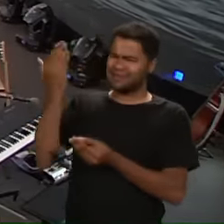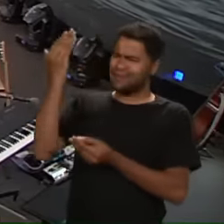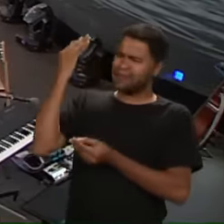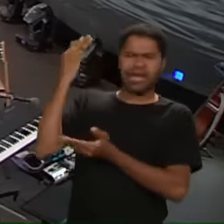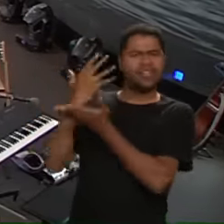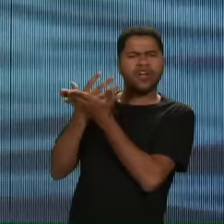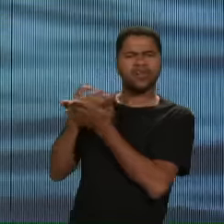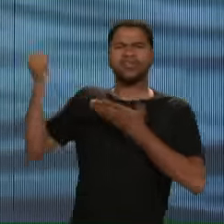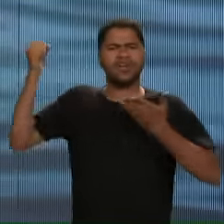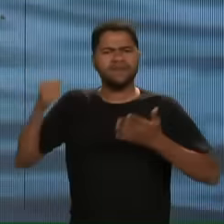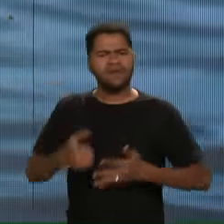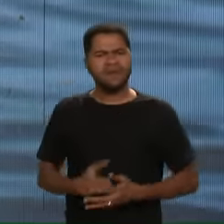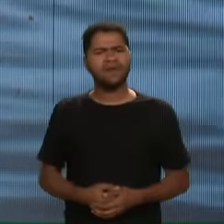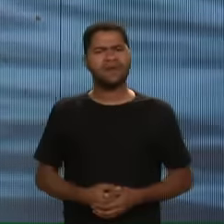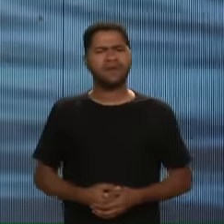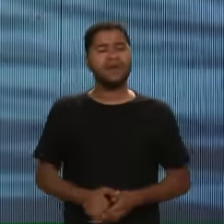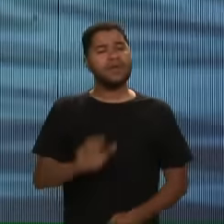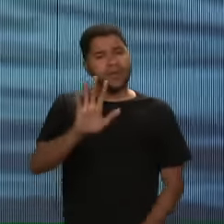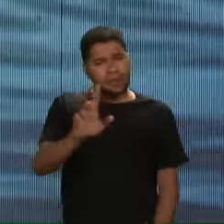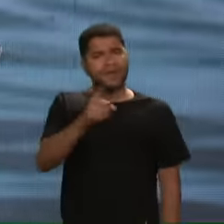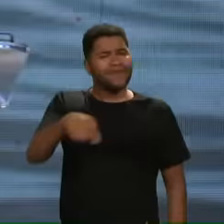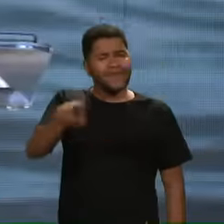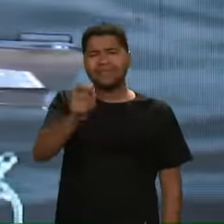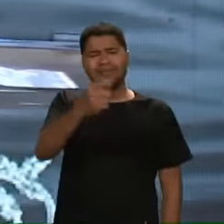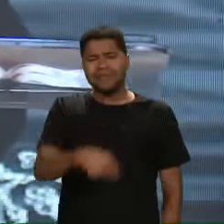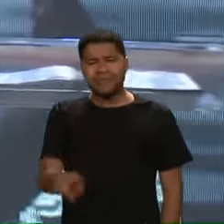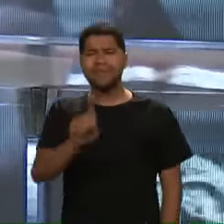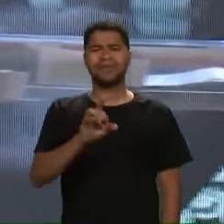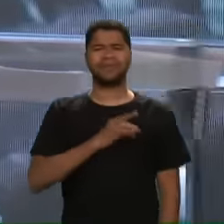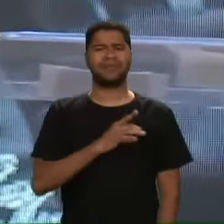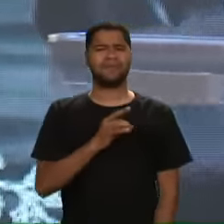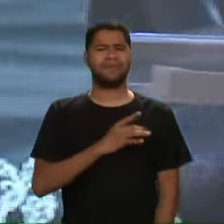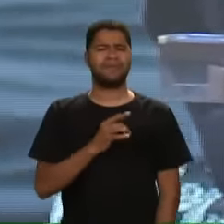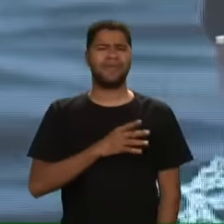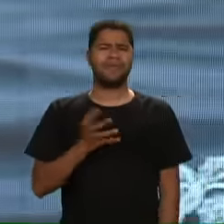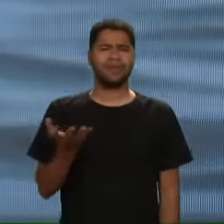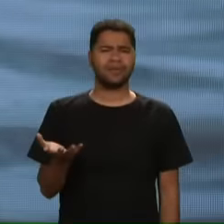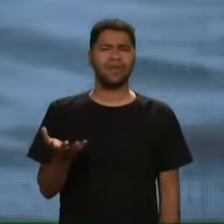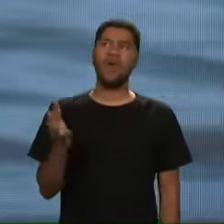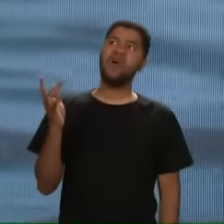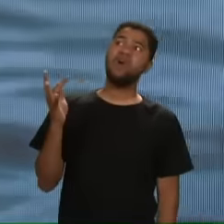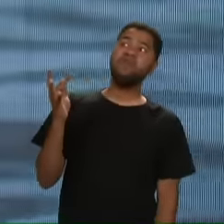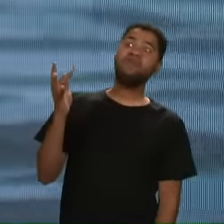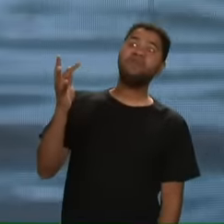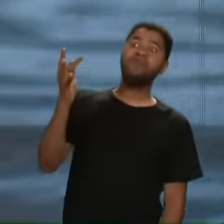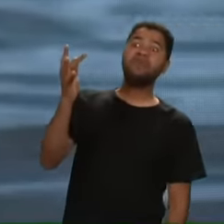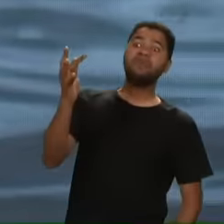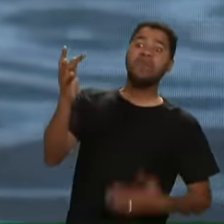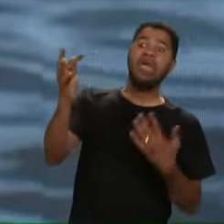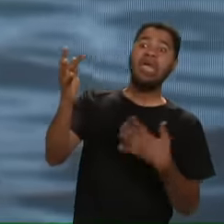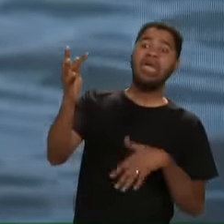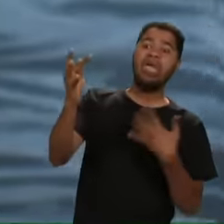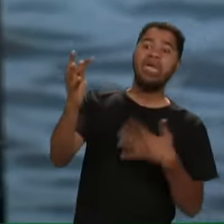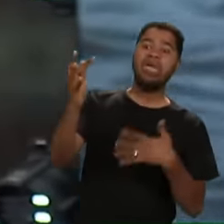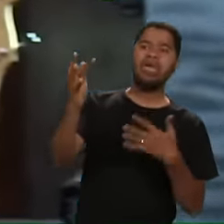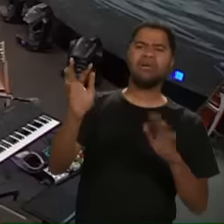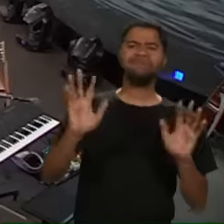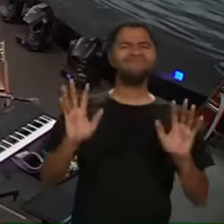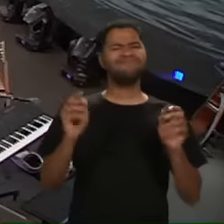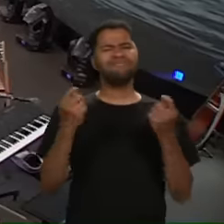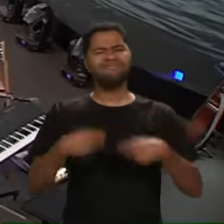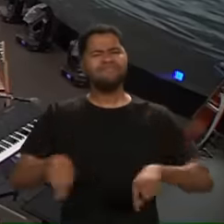mais Mas você não precisa Temer o futuro Ter medo do futuro